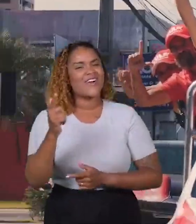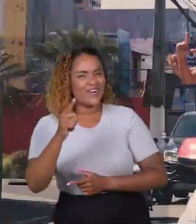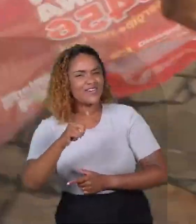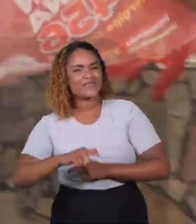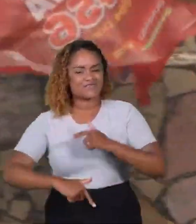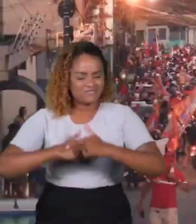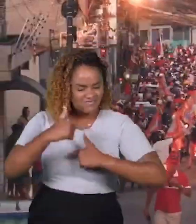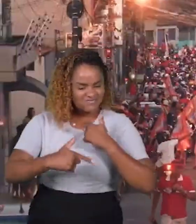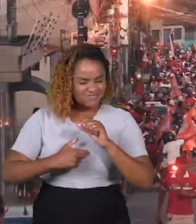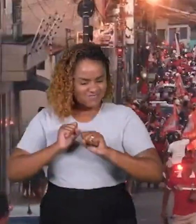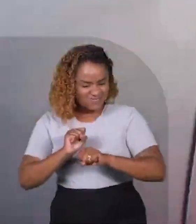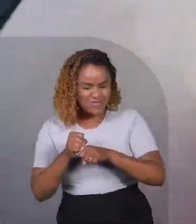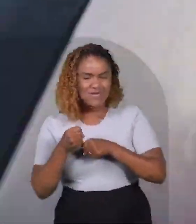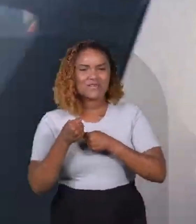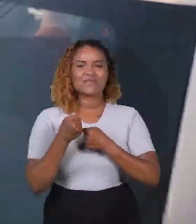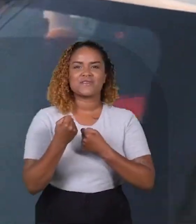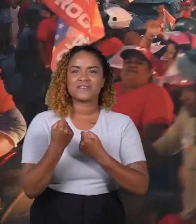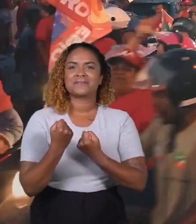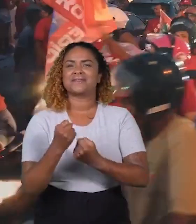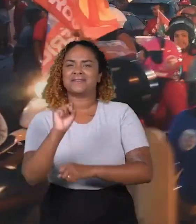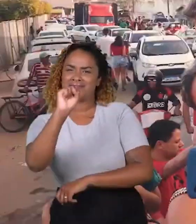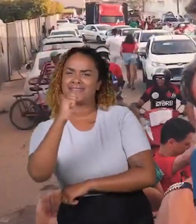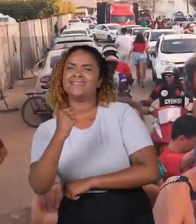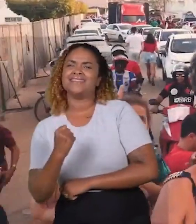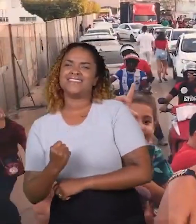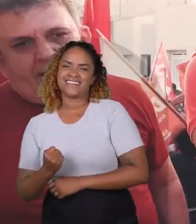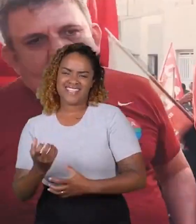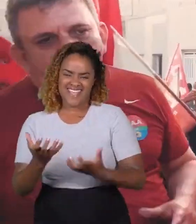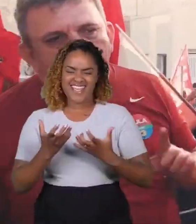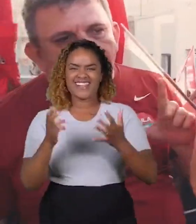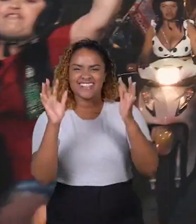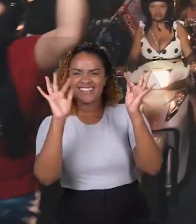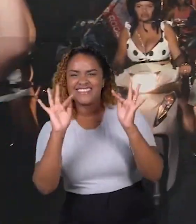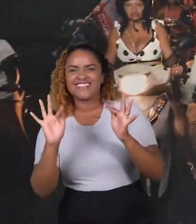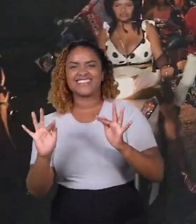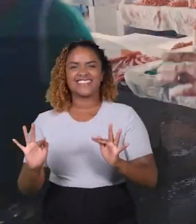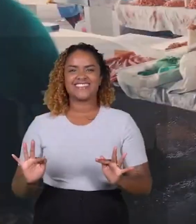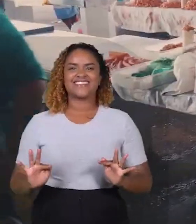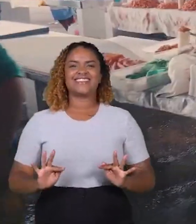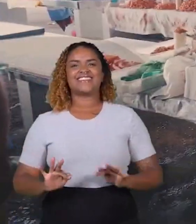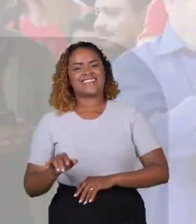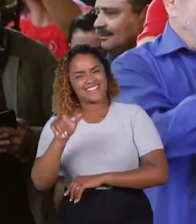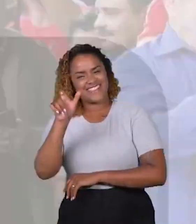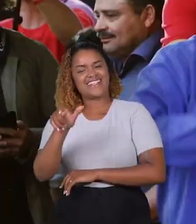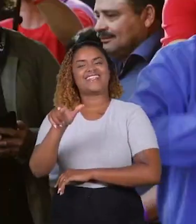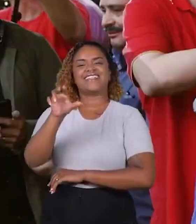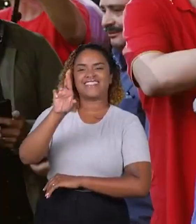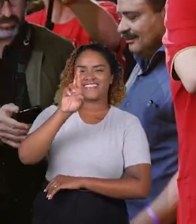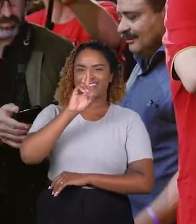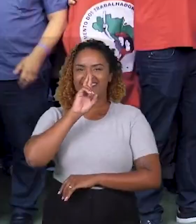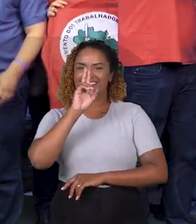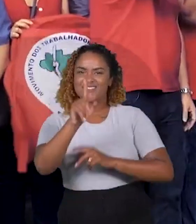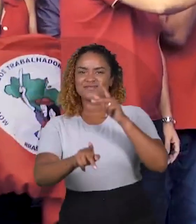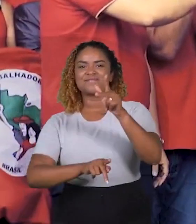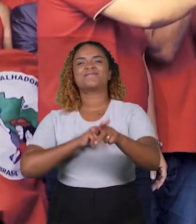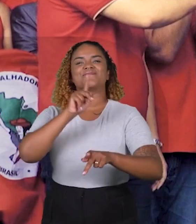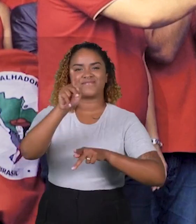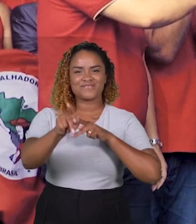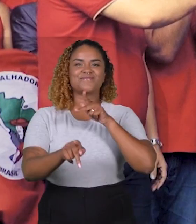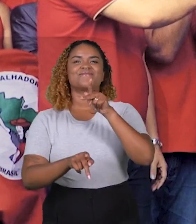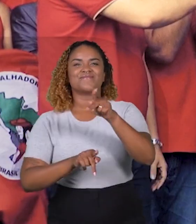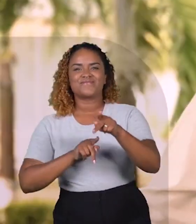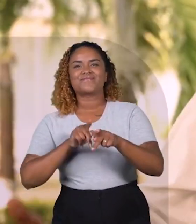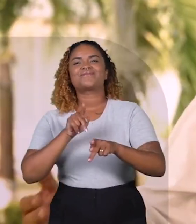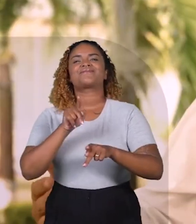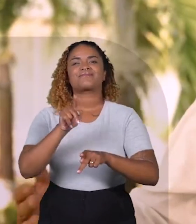deixe com trabalho de novo. Deixe, deixe Sergipe ser feliz. Nossa gente é quem diz, é Rogério do povo.